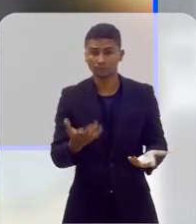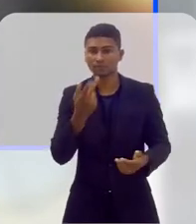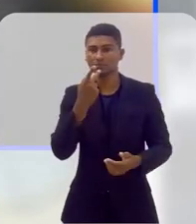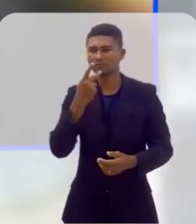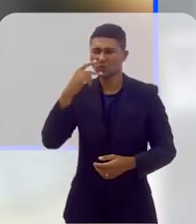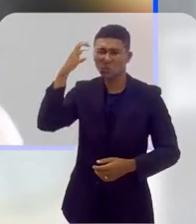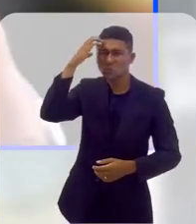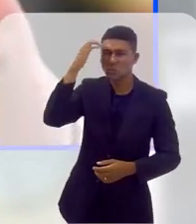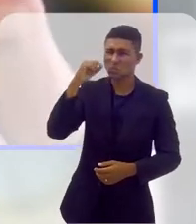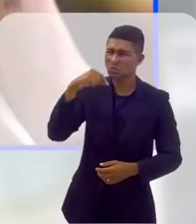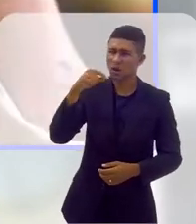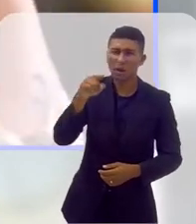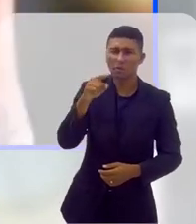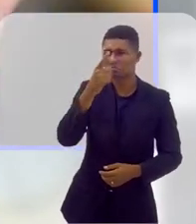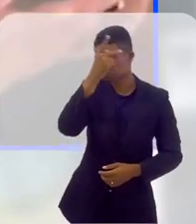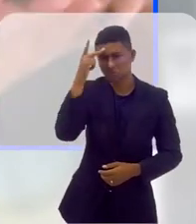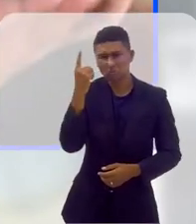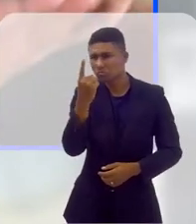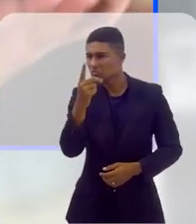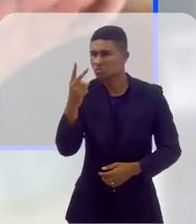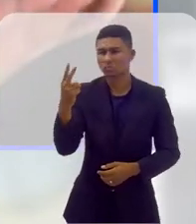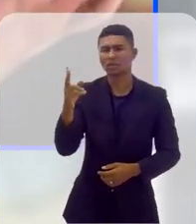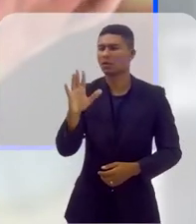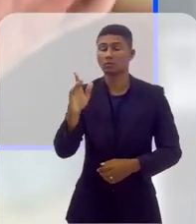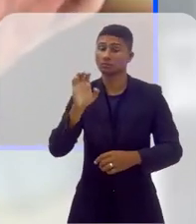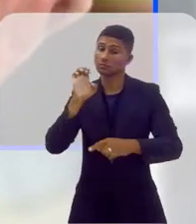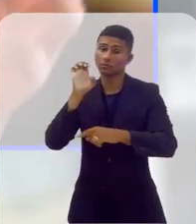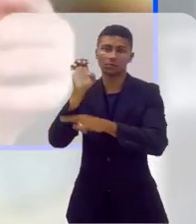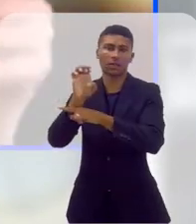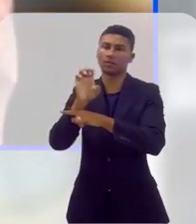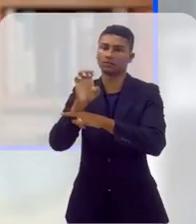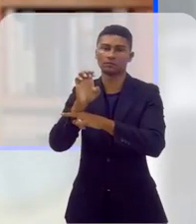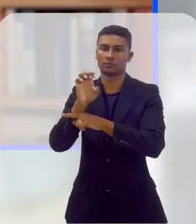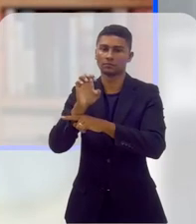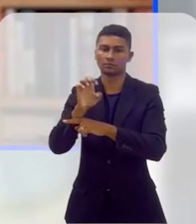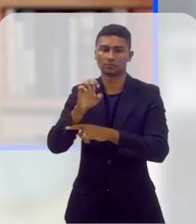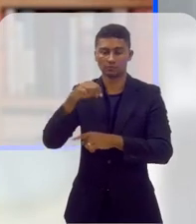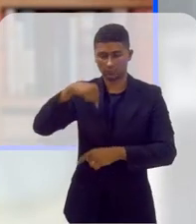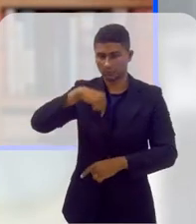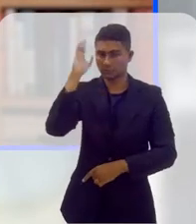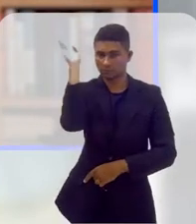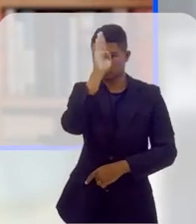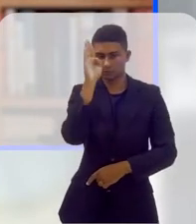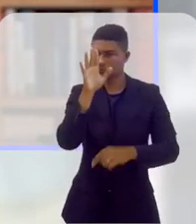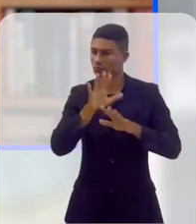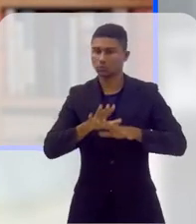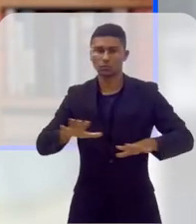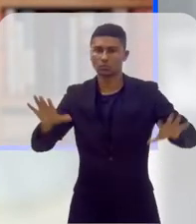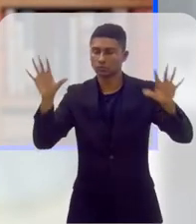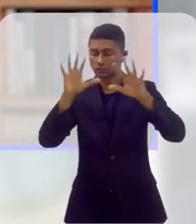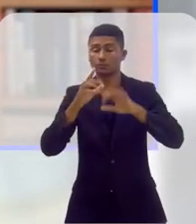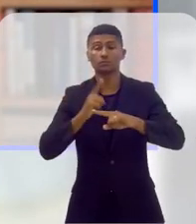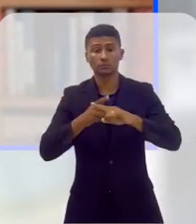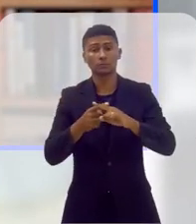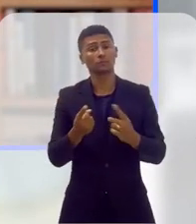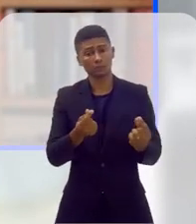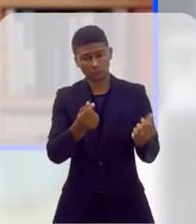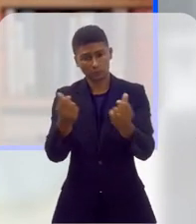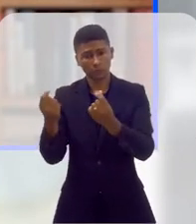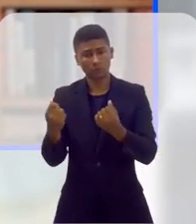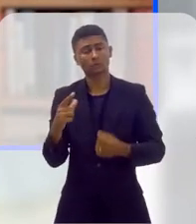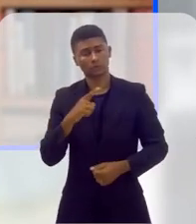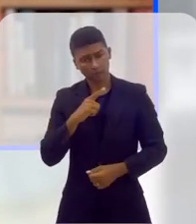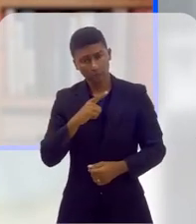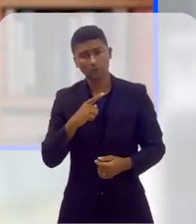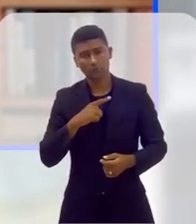uma ou outra pessoa. Estou falando do Estado brasileiro. Porque existe dinheiro, sim, para outras questões, mas para uma pesquisa que